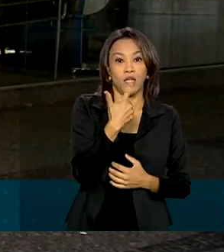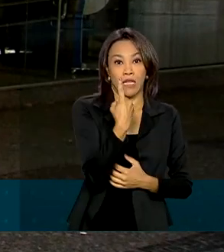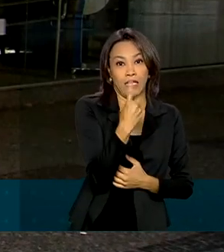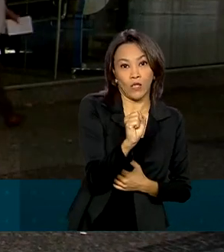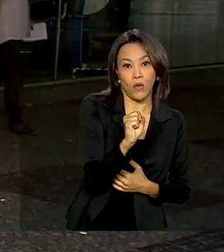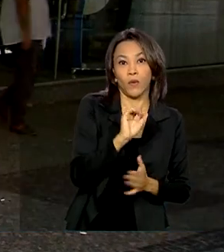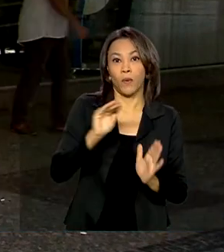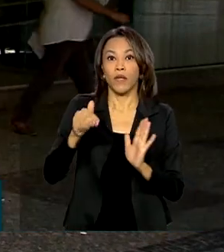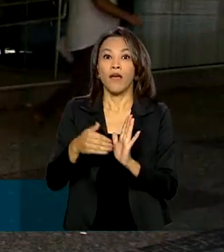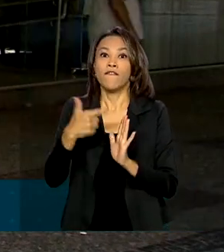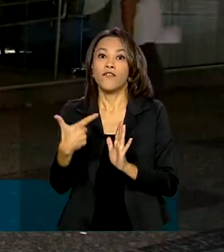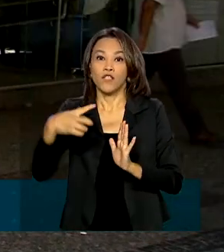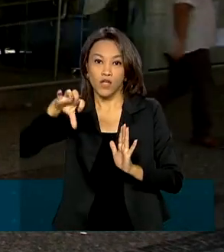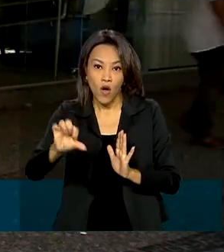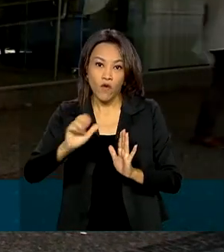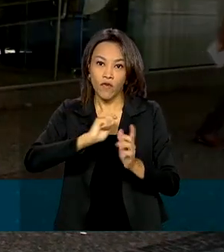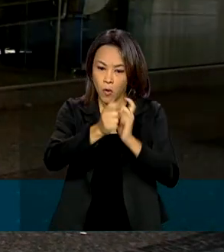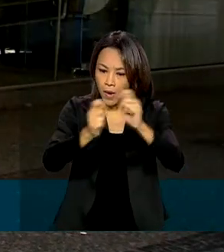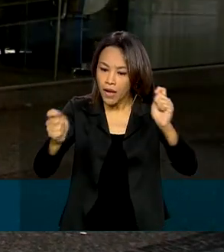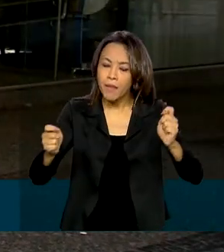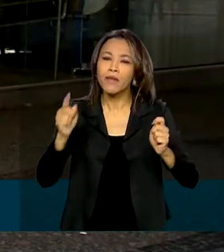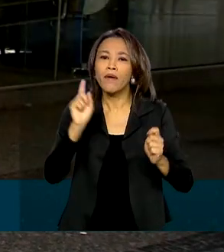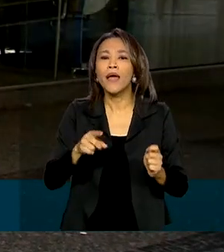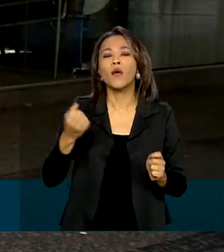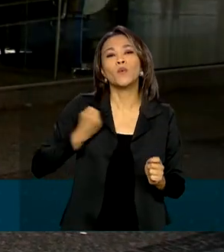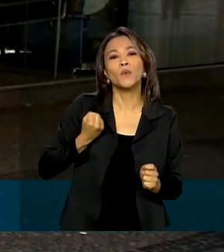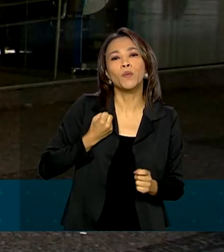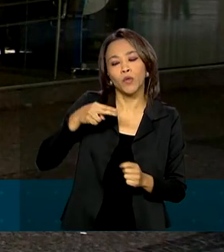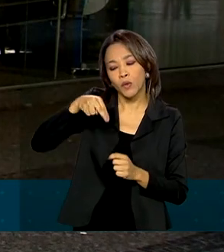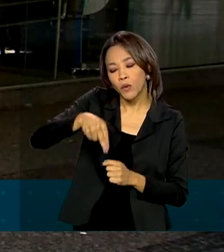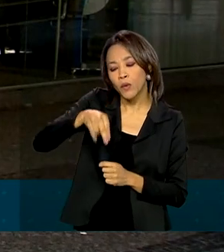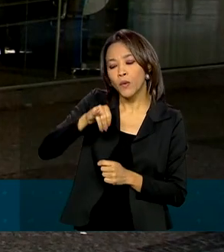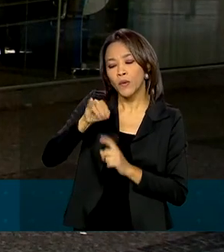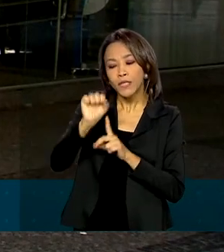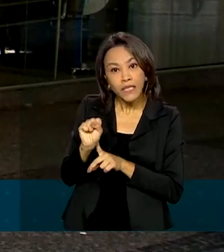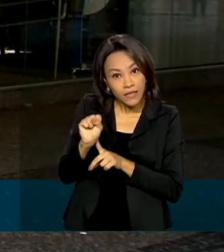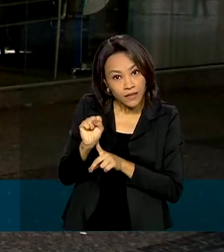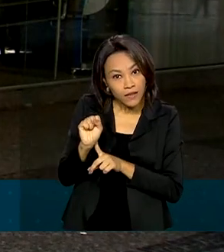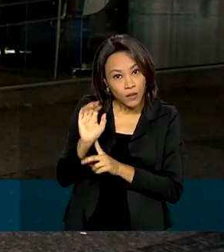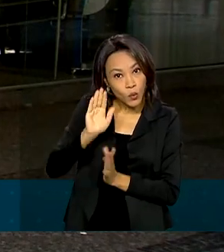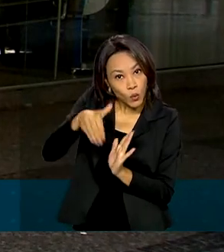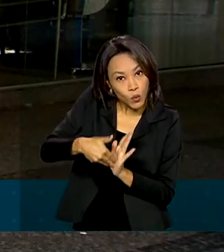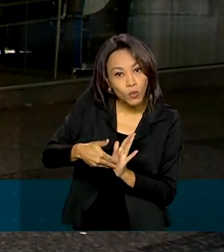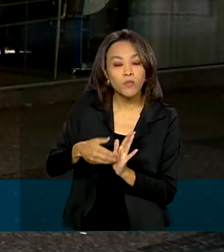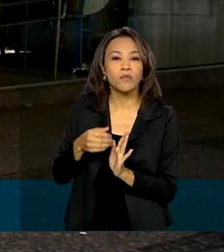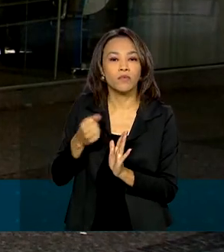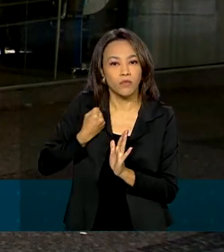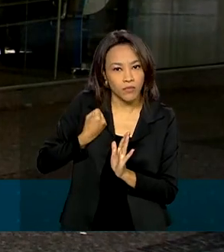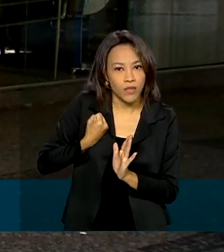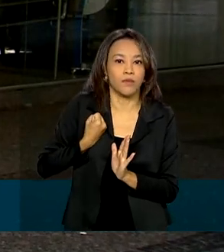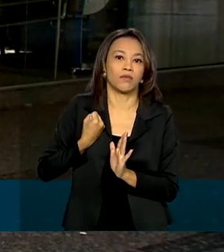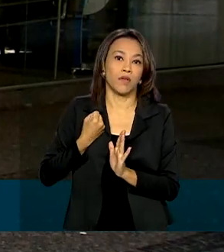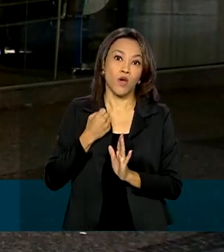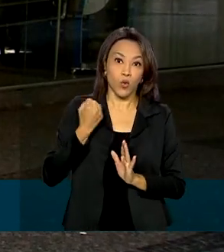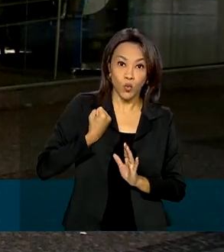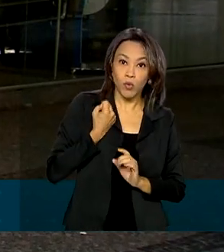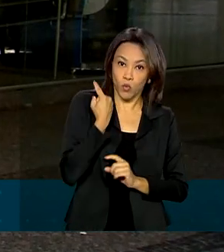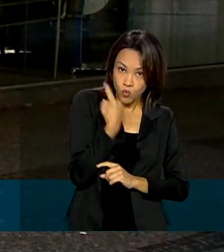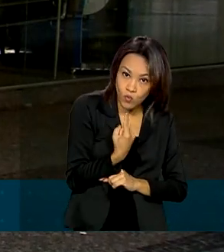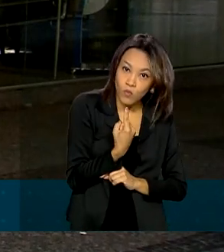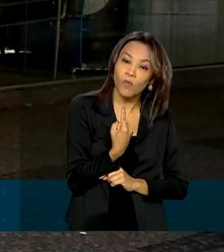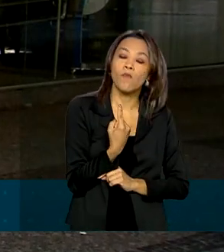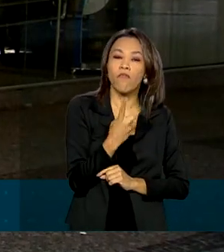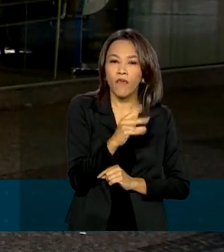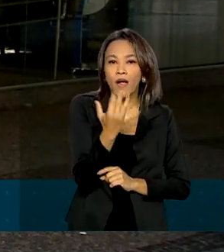O pagamento é feito de acordo com o dígito final do NIS, o número de identificação social. Os beneficiários com o final 1 vão